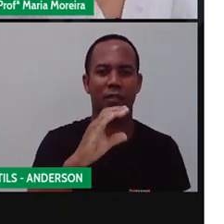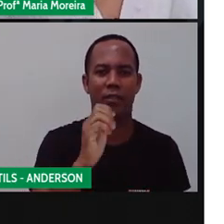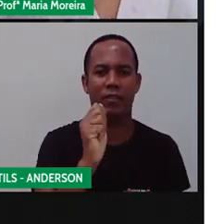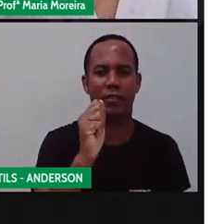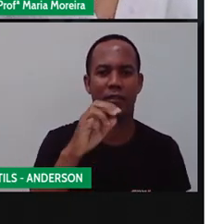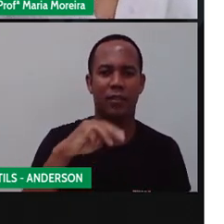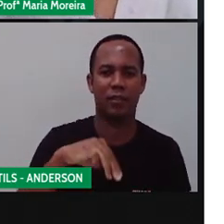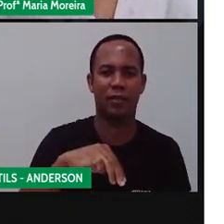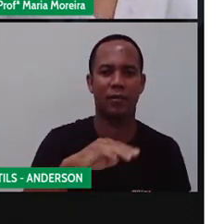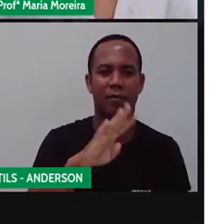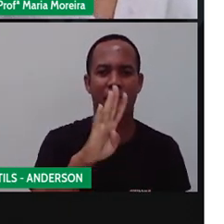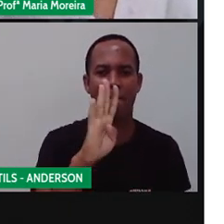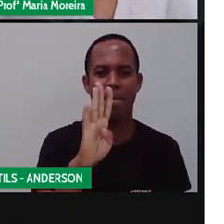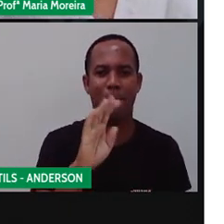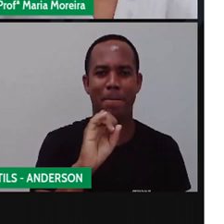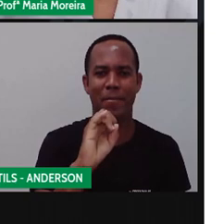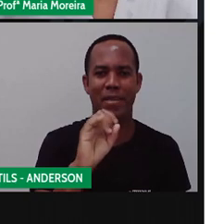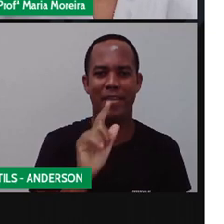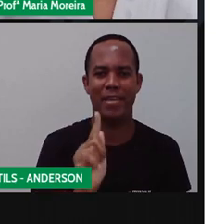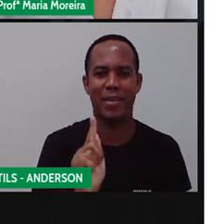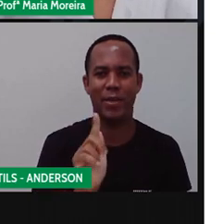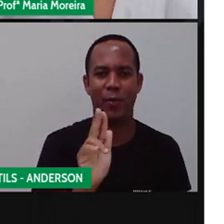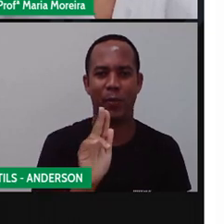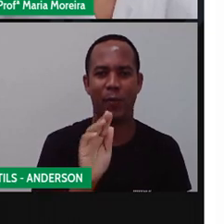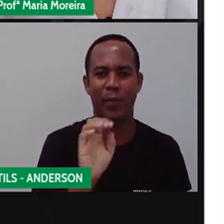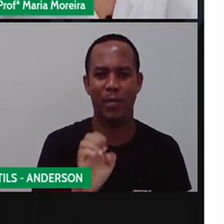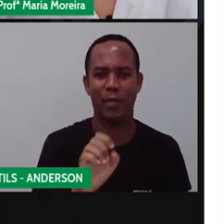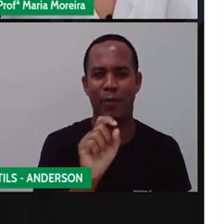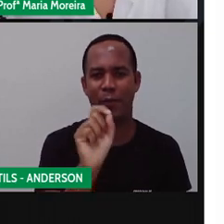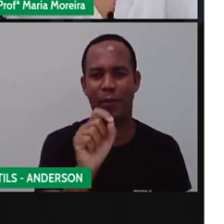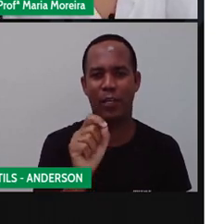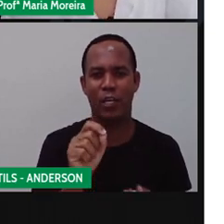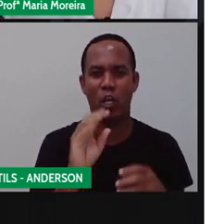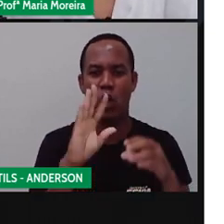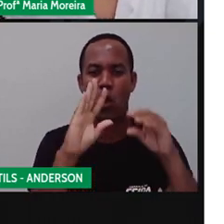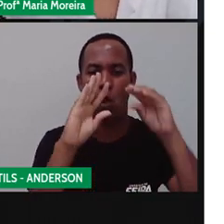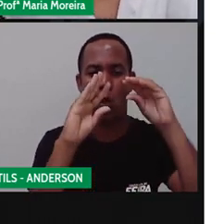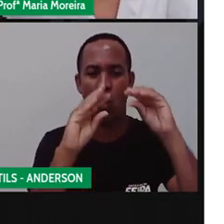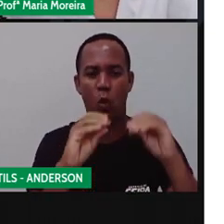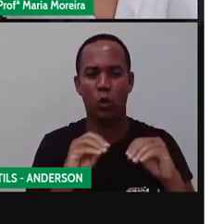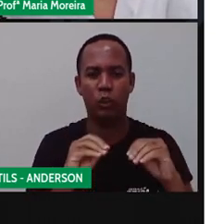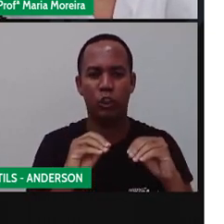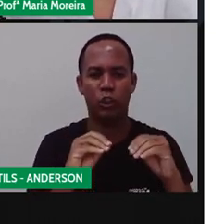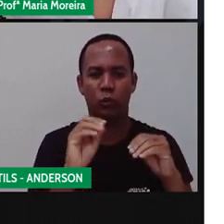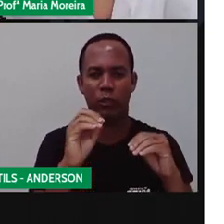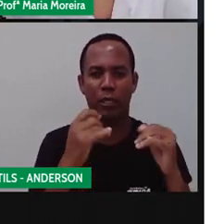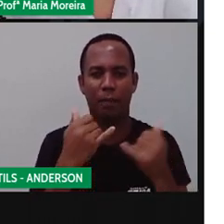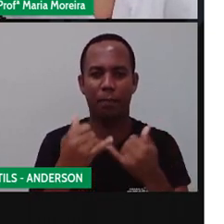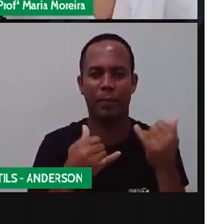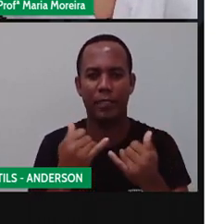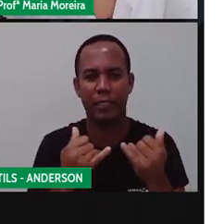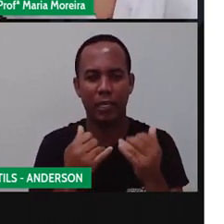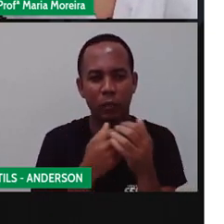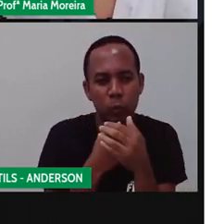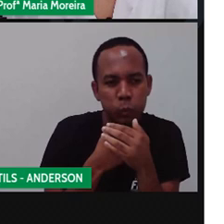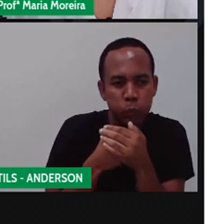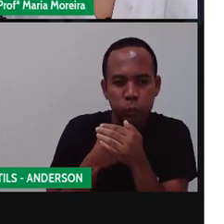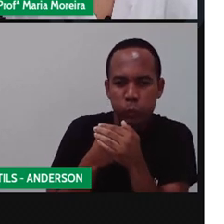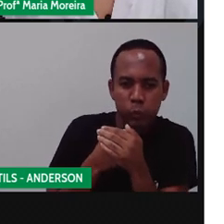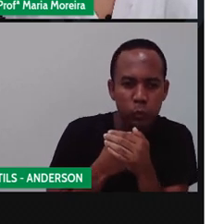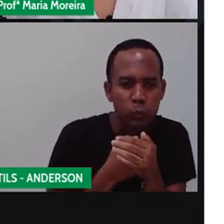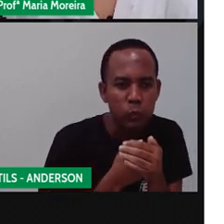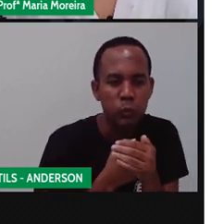Porque é melhor para se esconder na escuridão. Sabia que o povo Zulu, na África do Sul, chama o